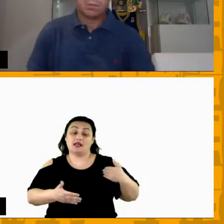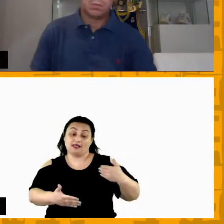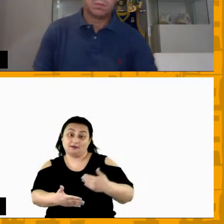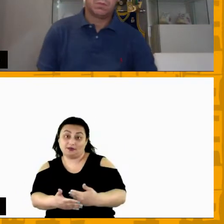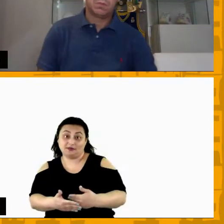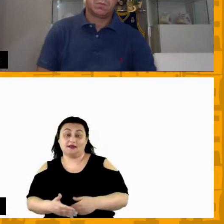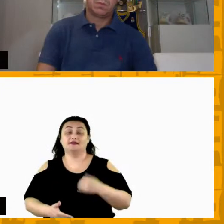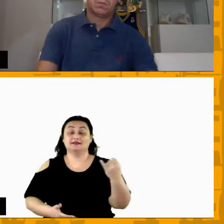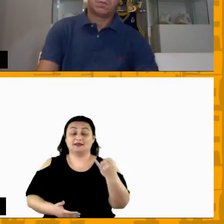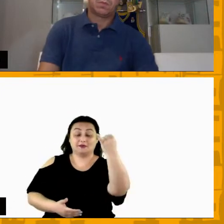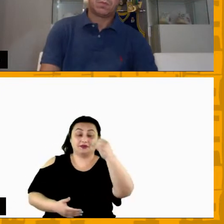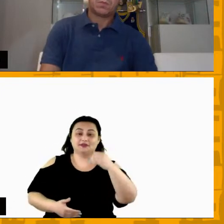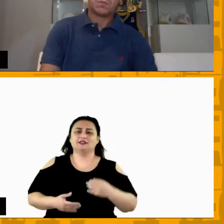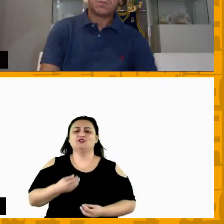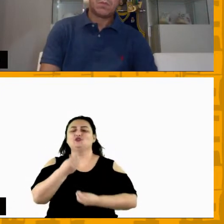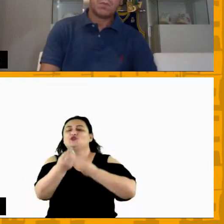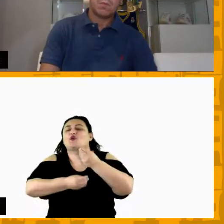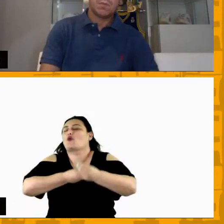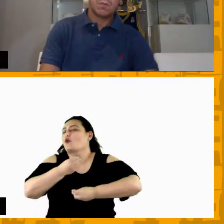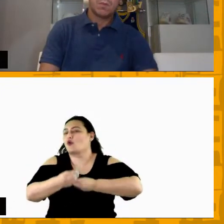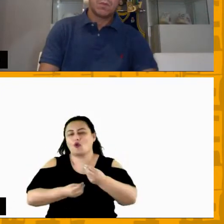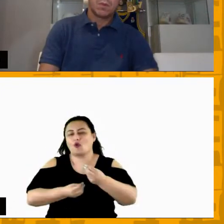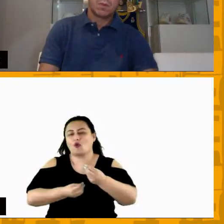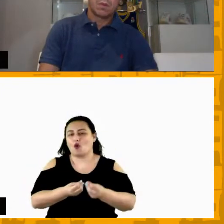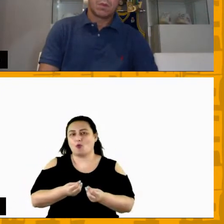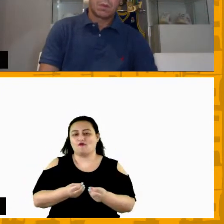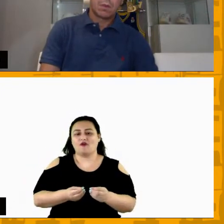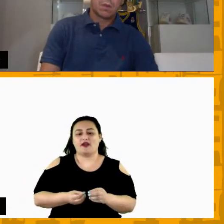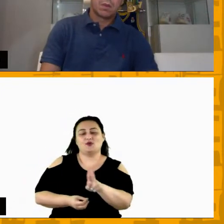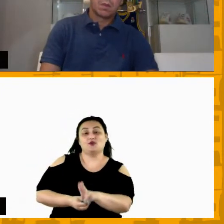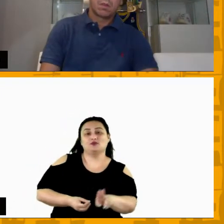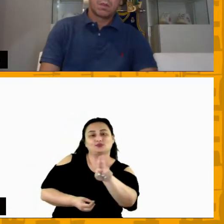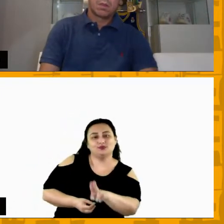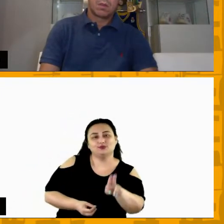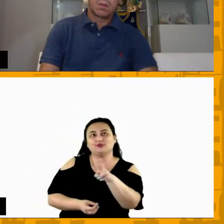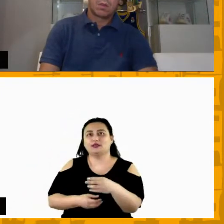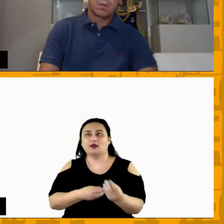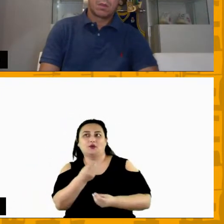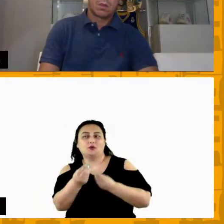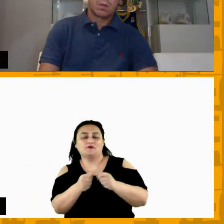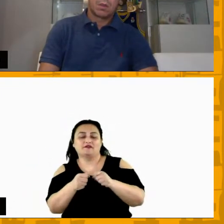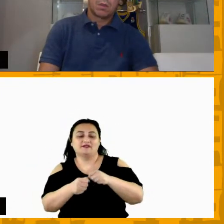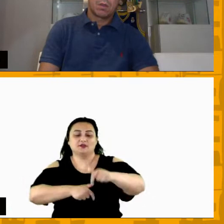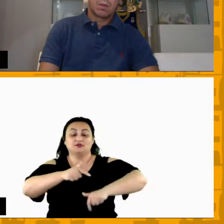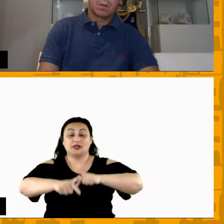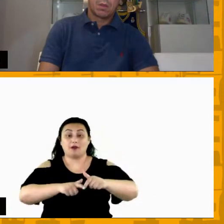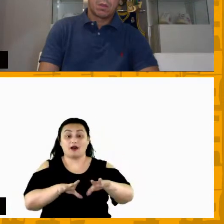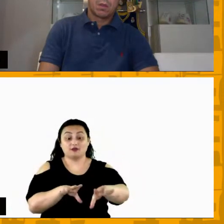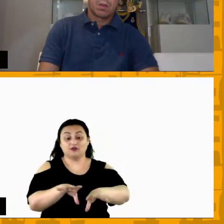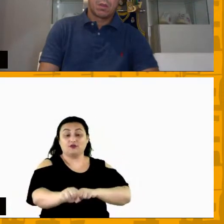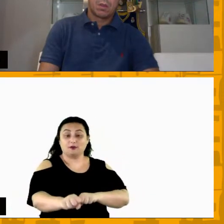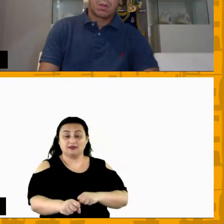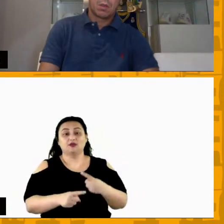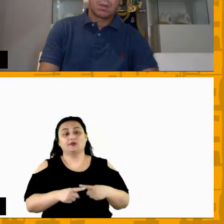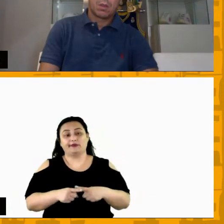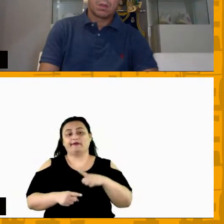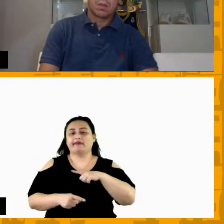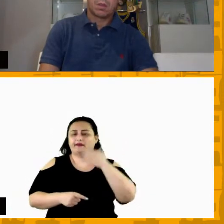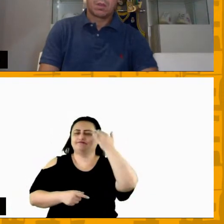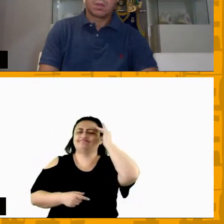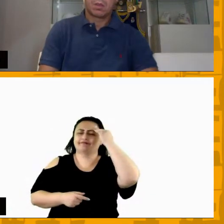a forma que você vai manejar e fazer esse trabalho de formação porque a gente tem plena